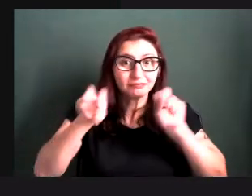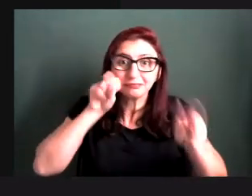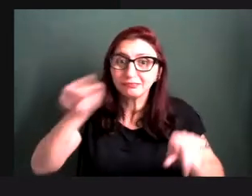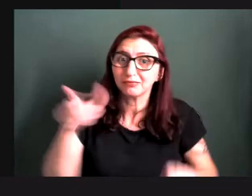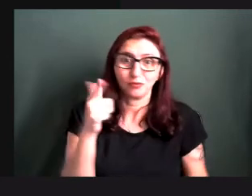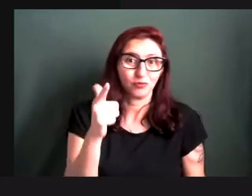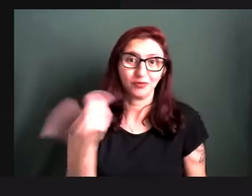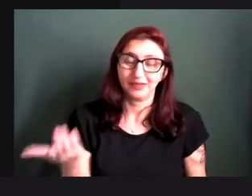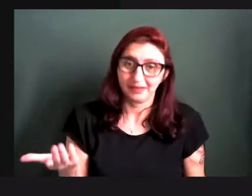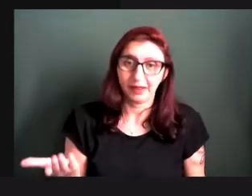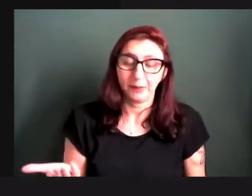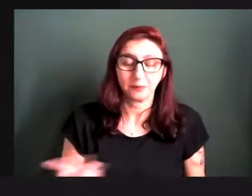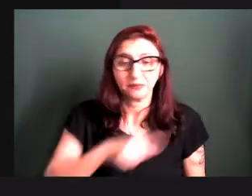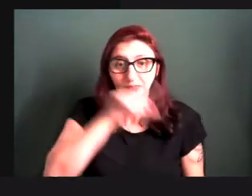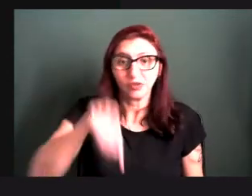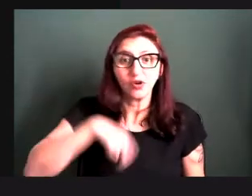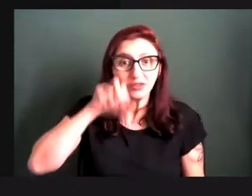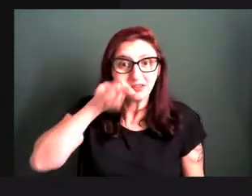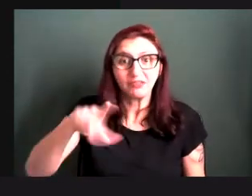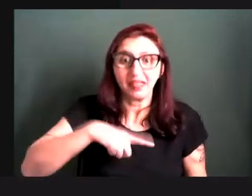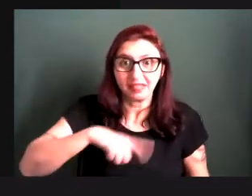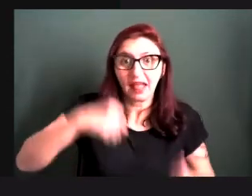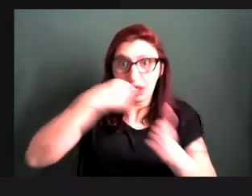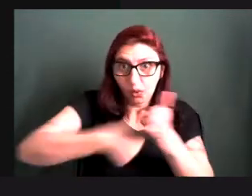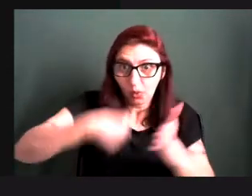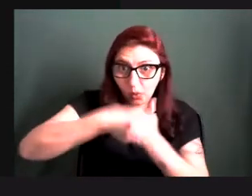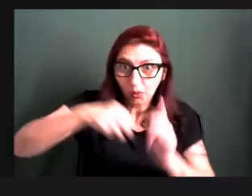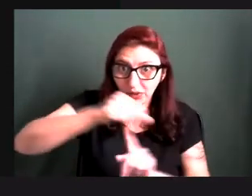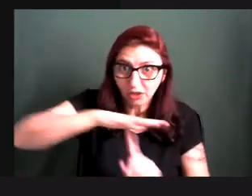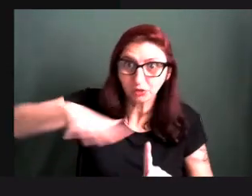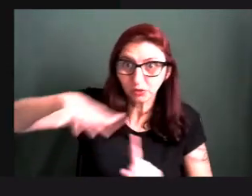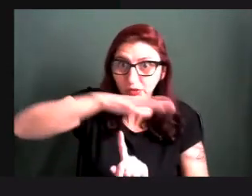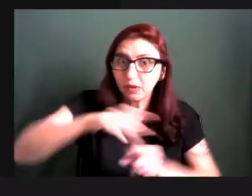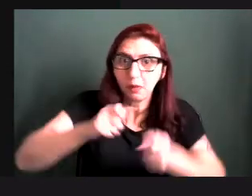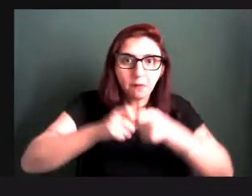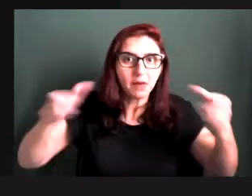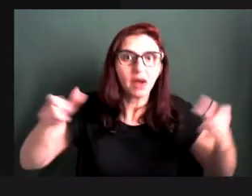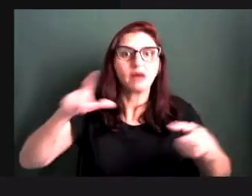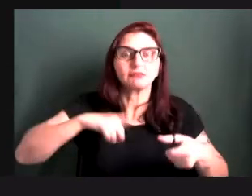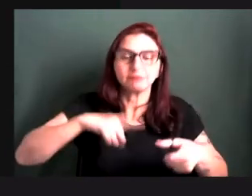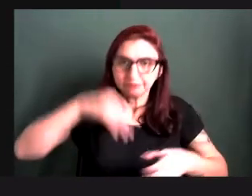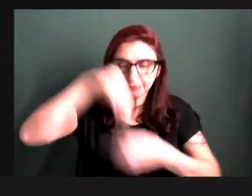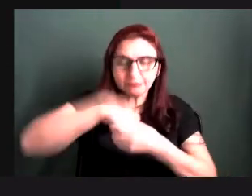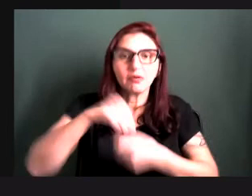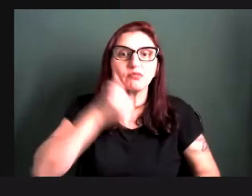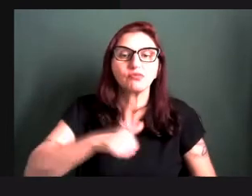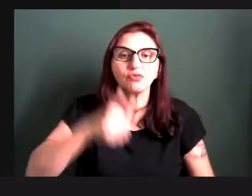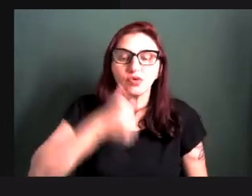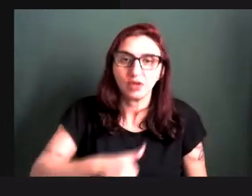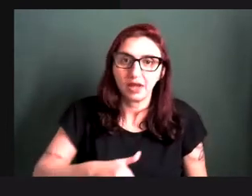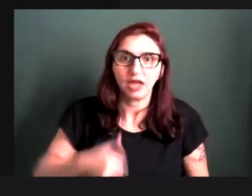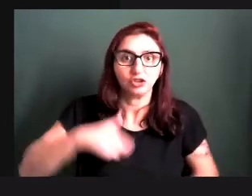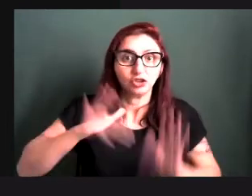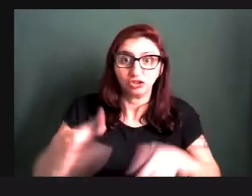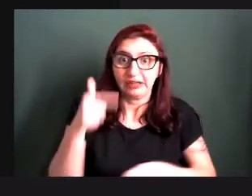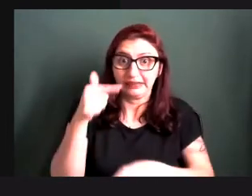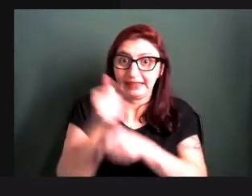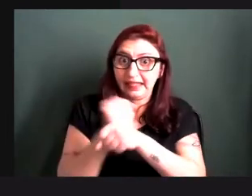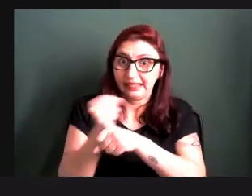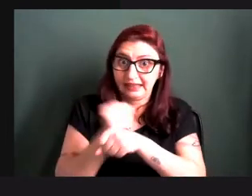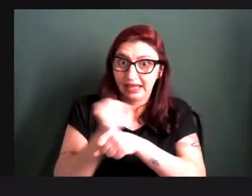nessas lutas sociais, na sua grande maioria são mulheres, né, eu já estou fotografando já há sete anos, já tenho duas